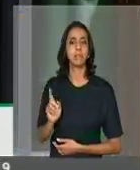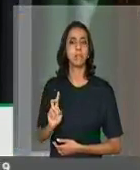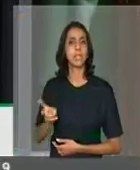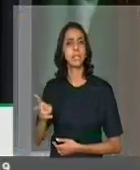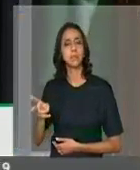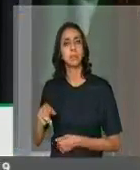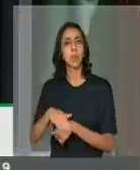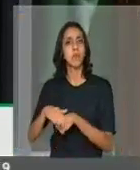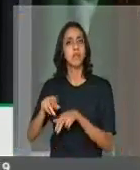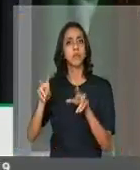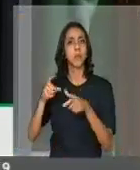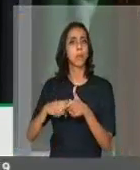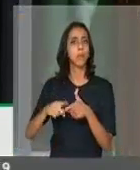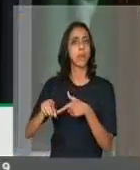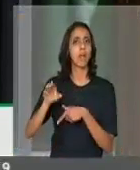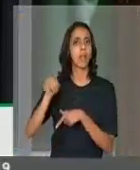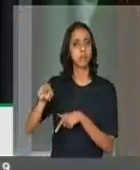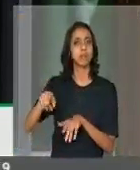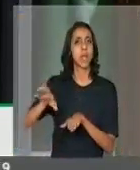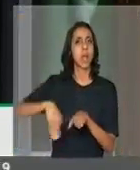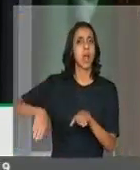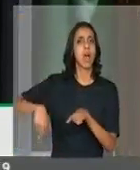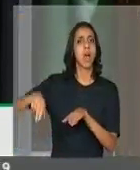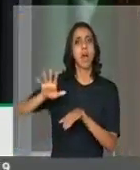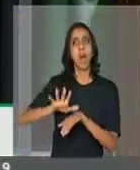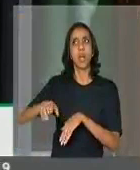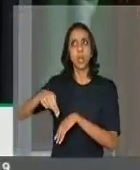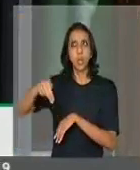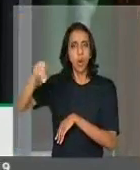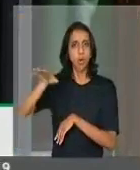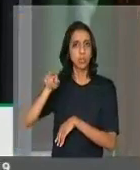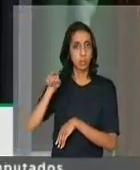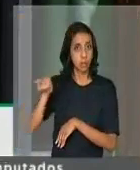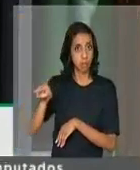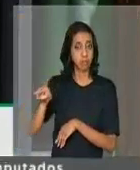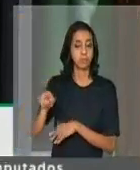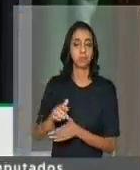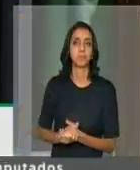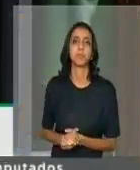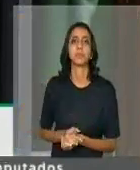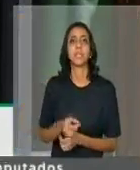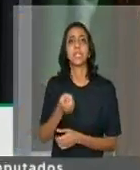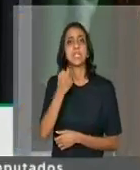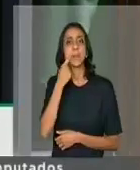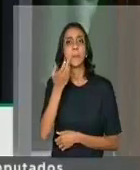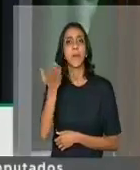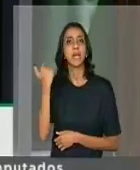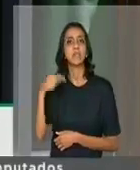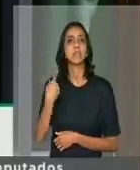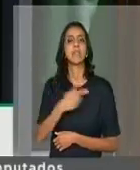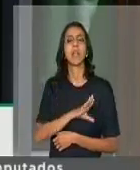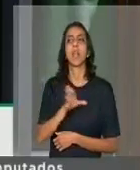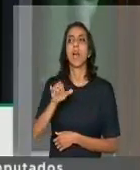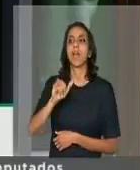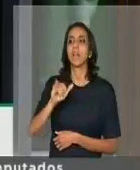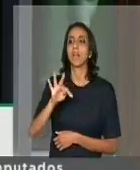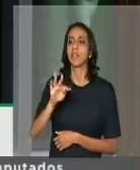norte. Nós fizemos e esteve sexta-feira em Itamaracá,